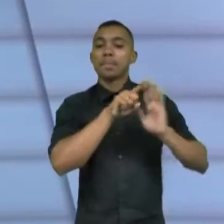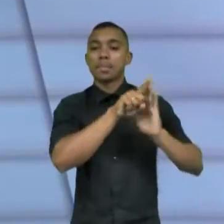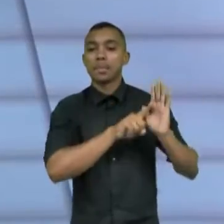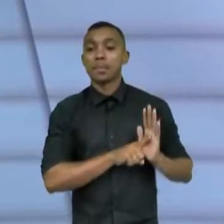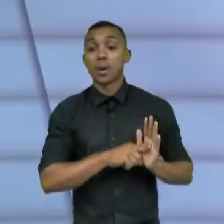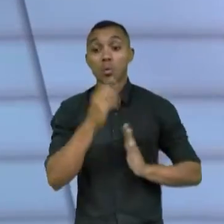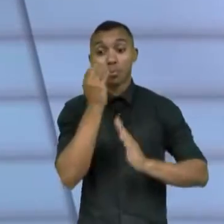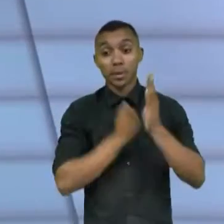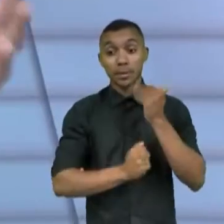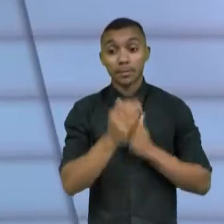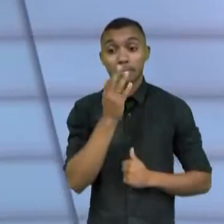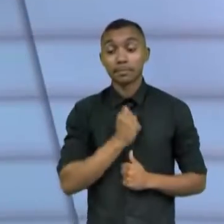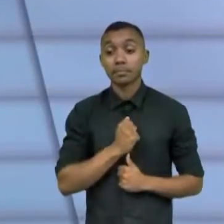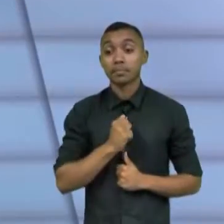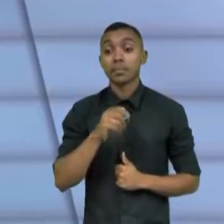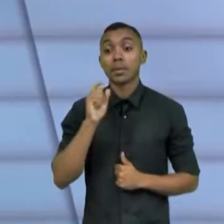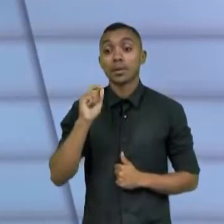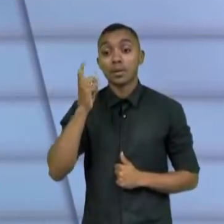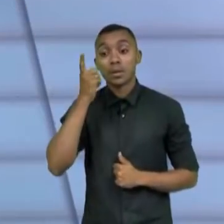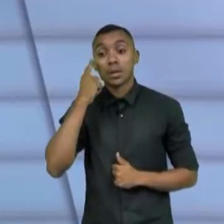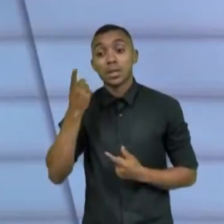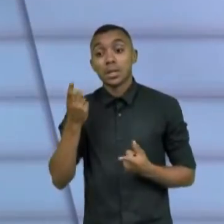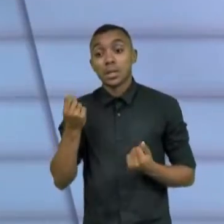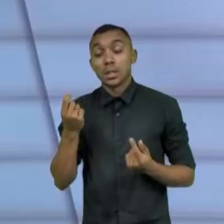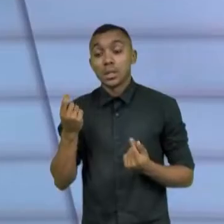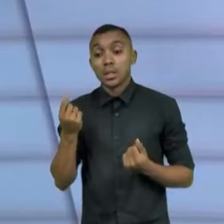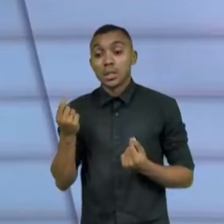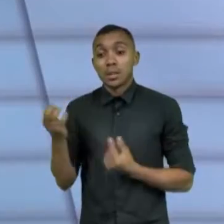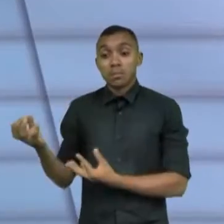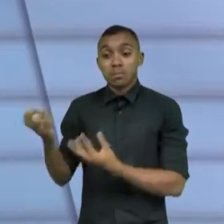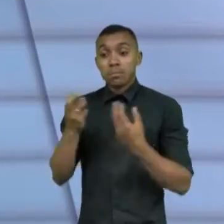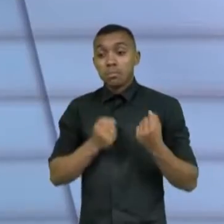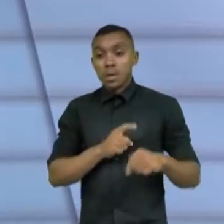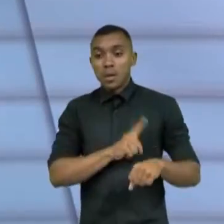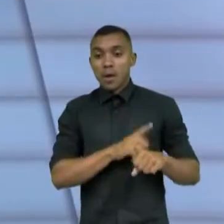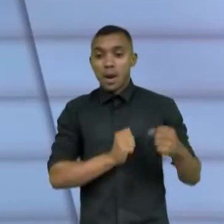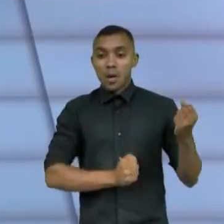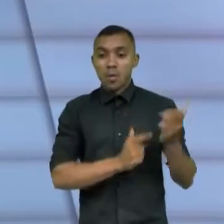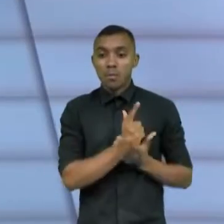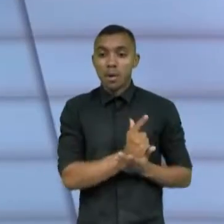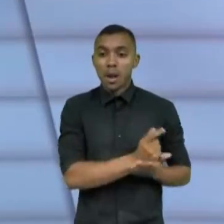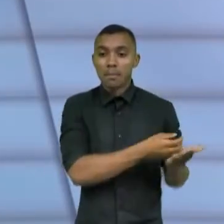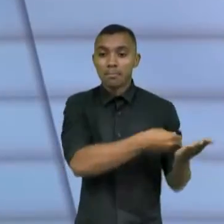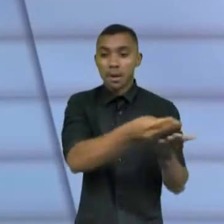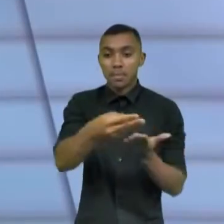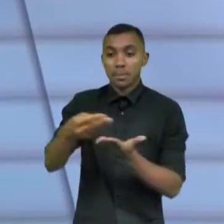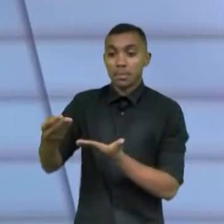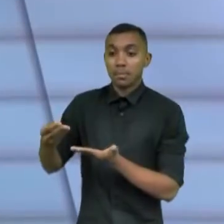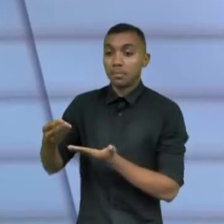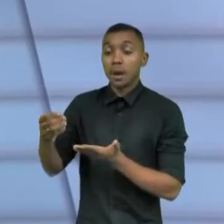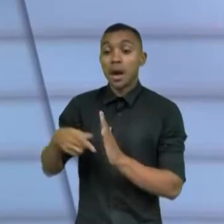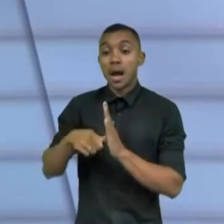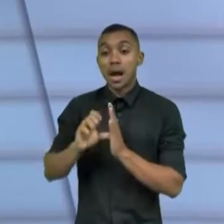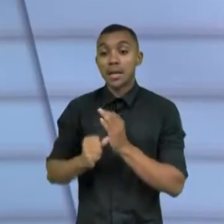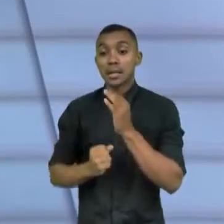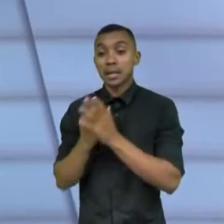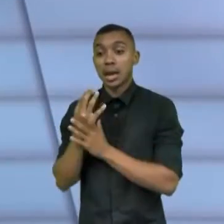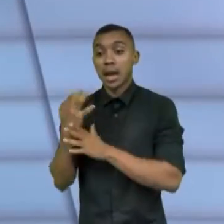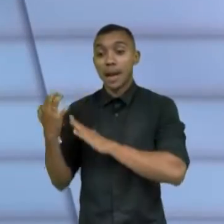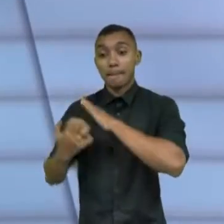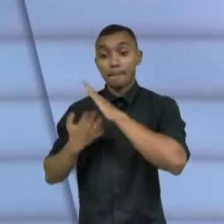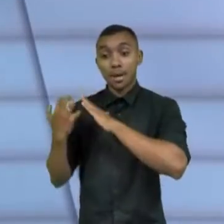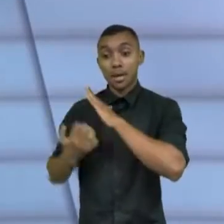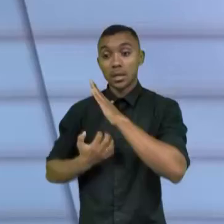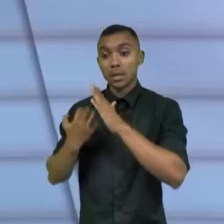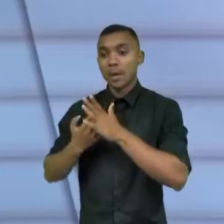comece a pegar parte desse recurso e no lugar de comprar alimentos para distribuir, invista em um negócio que está trabalhando